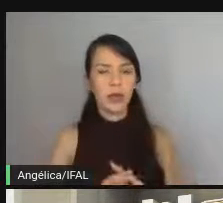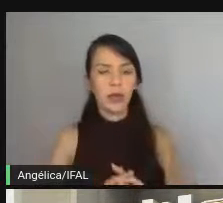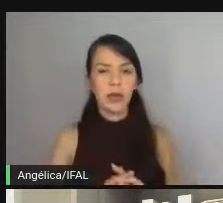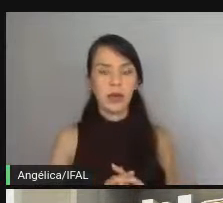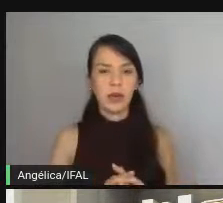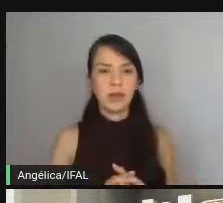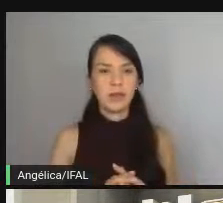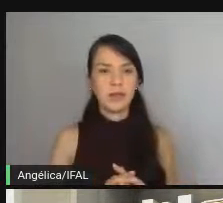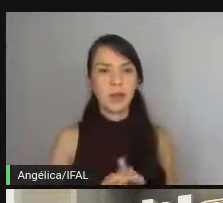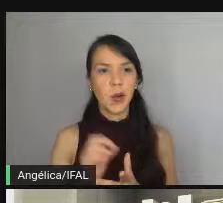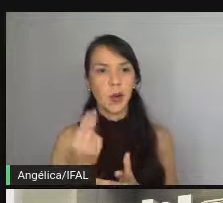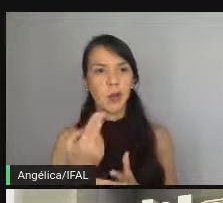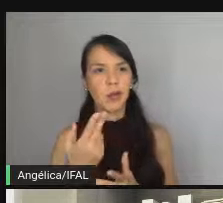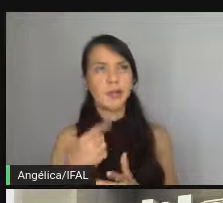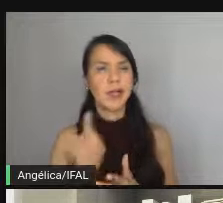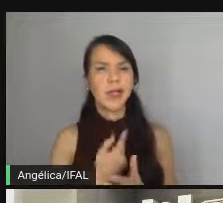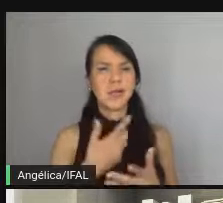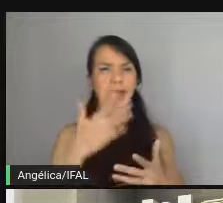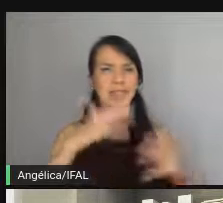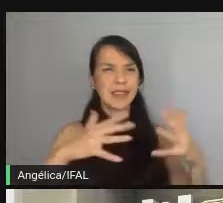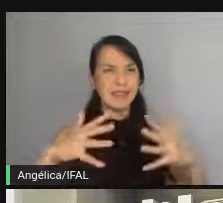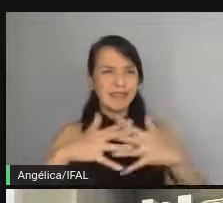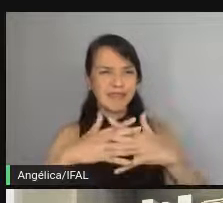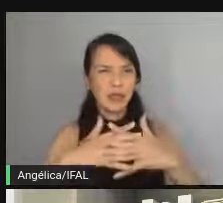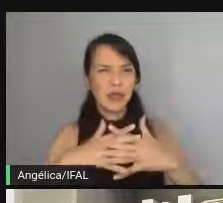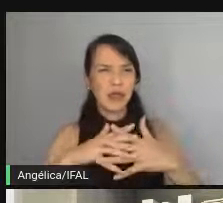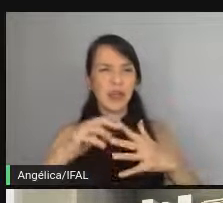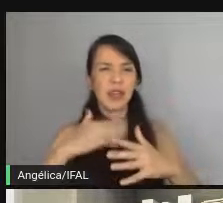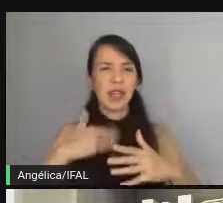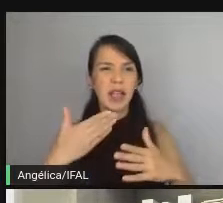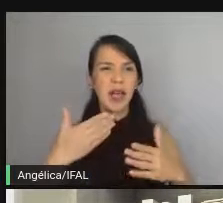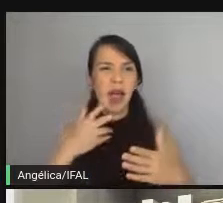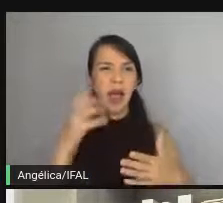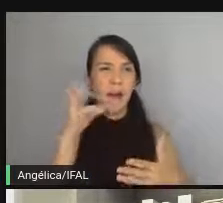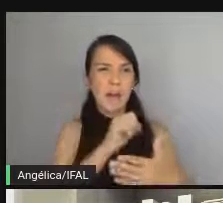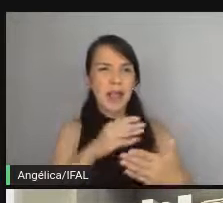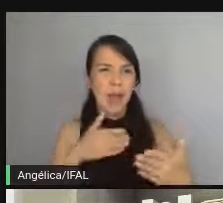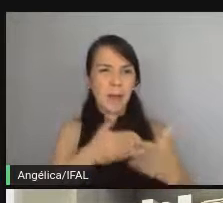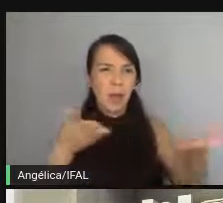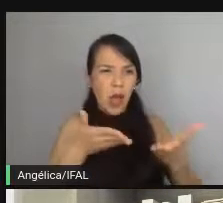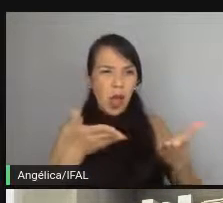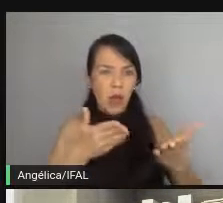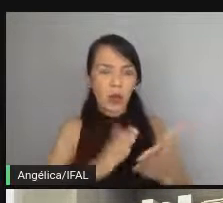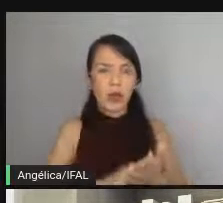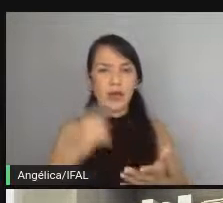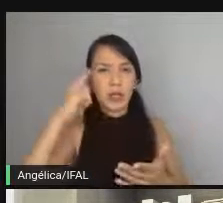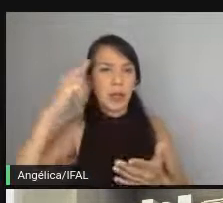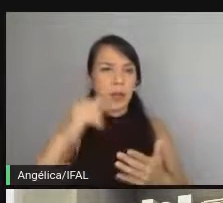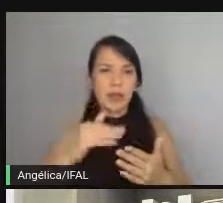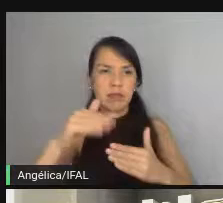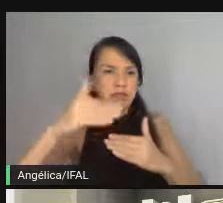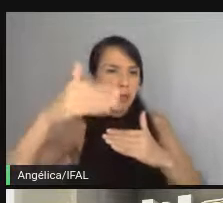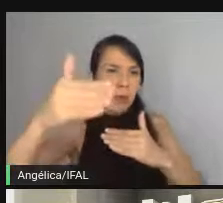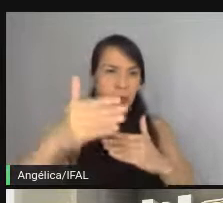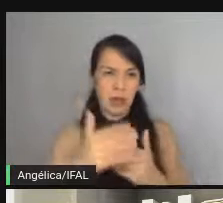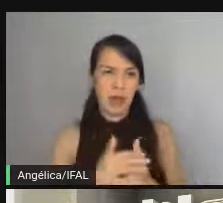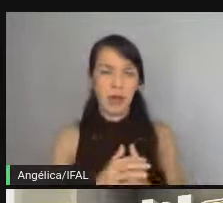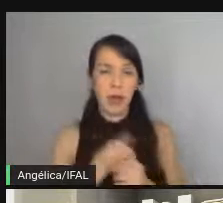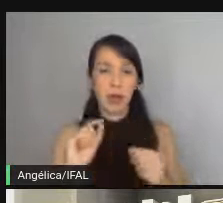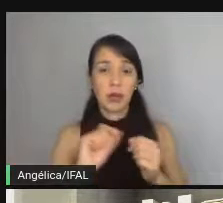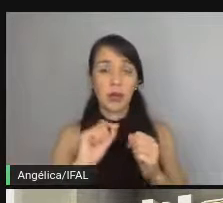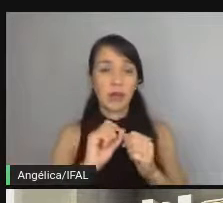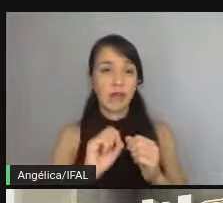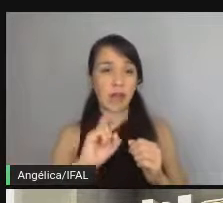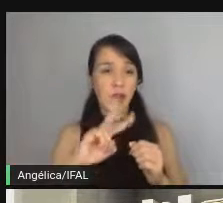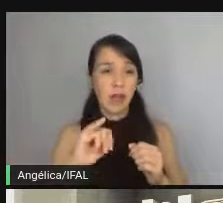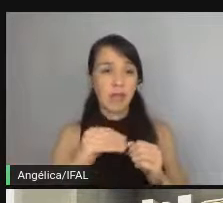ou a gente se atrapalha tomando a decisão mais curta agora, sem pensar no que isso representa